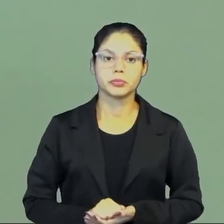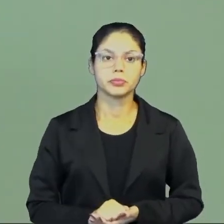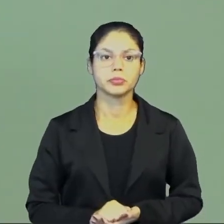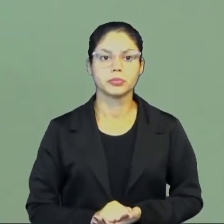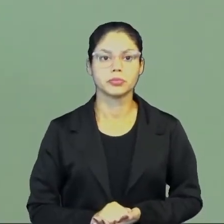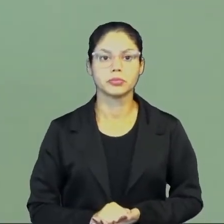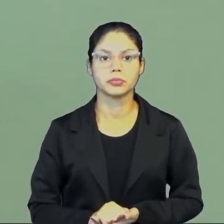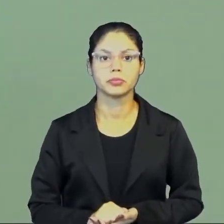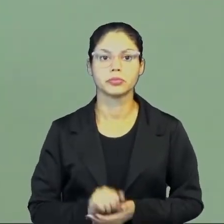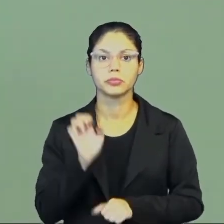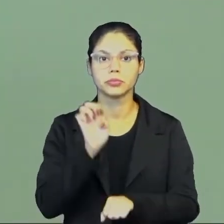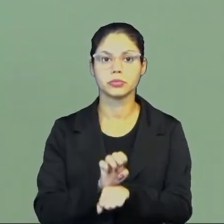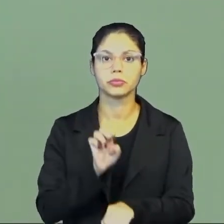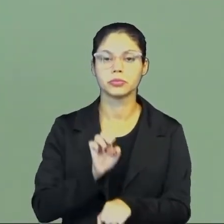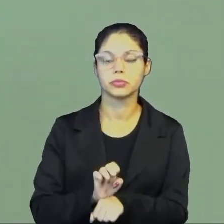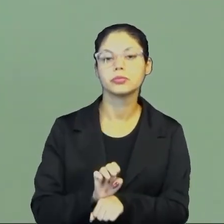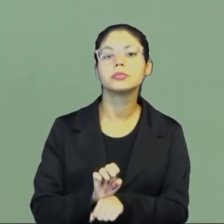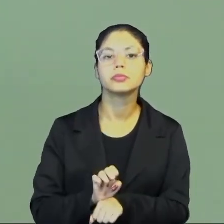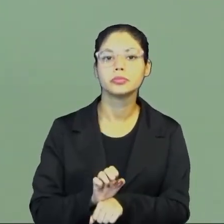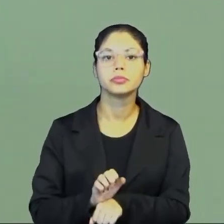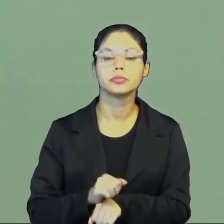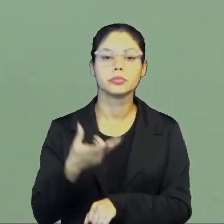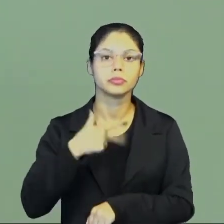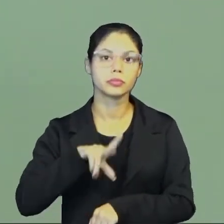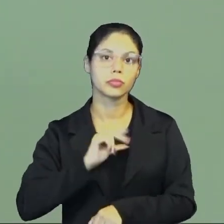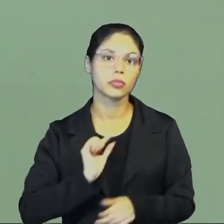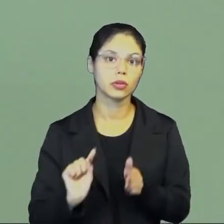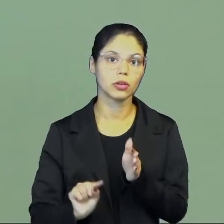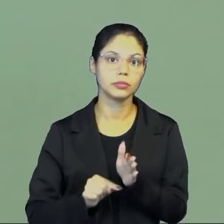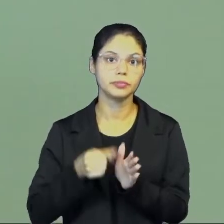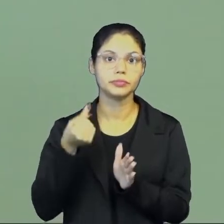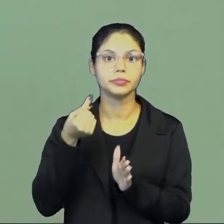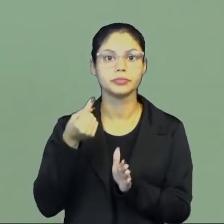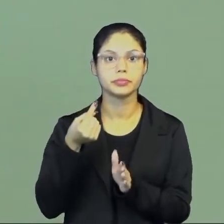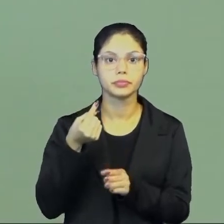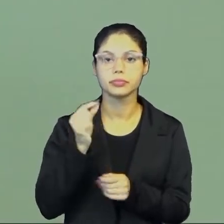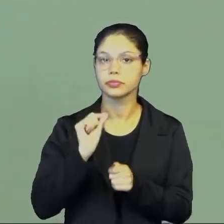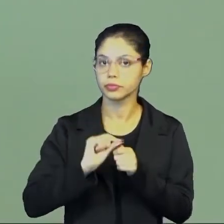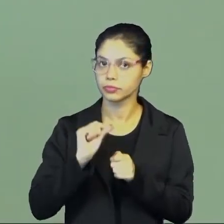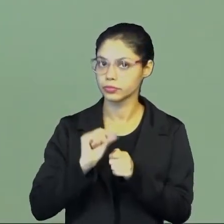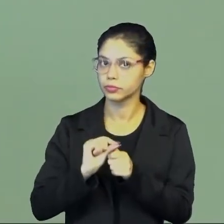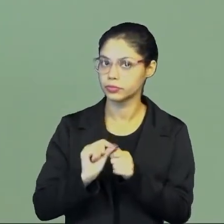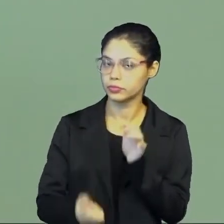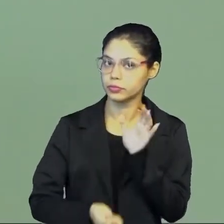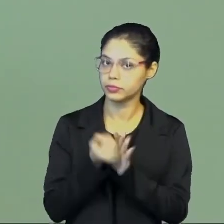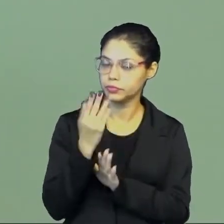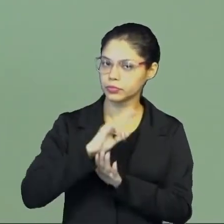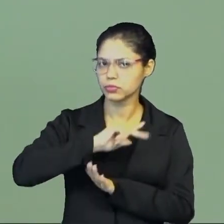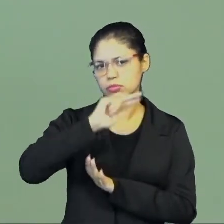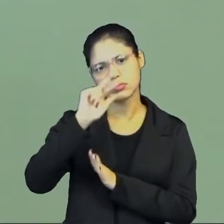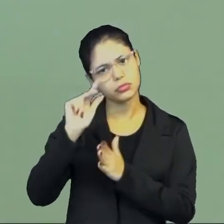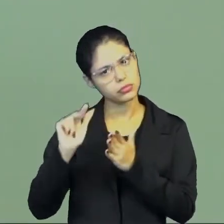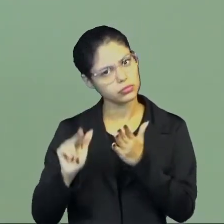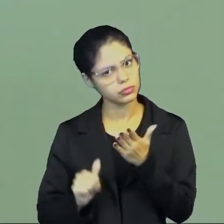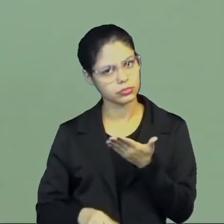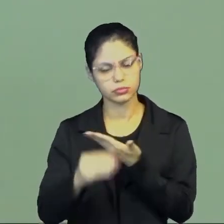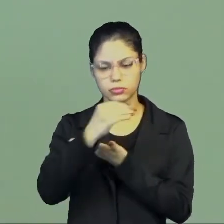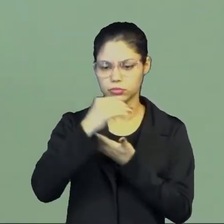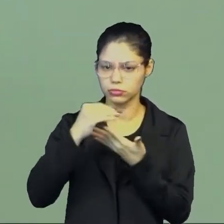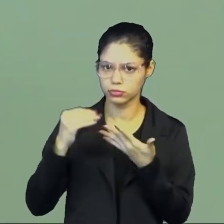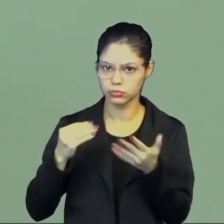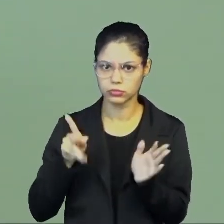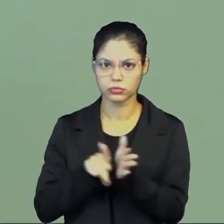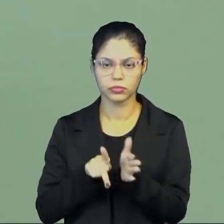O estado nacional português é o primeiro a se formar por diversos fatores, sendo o primeiro